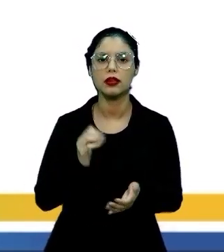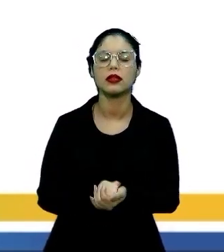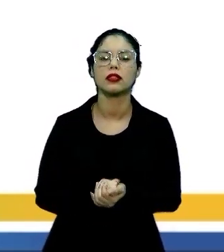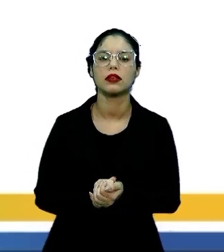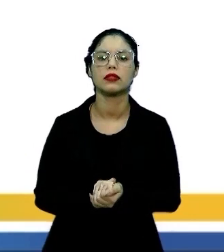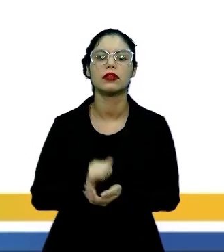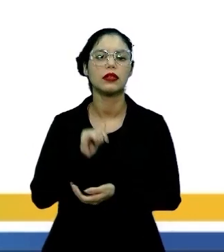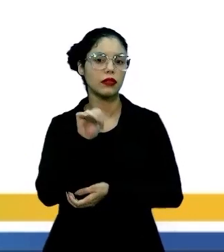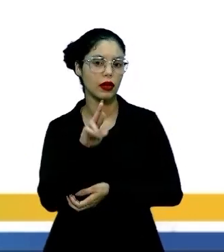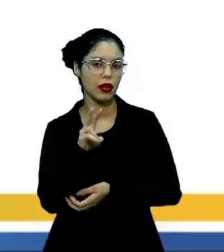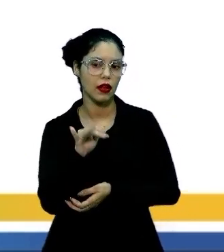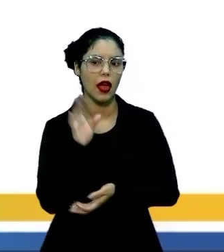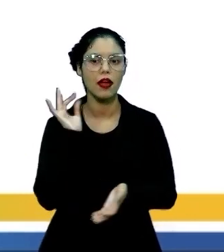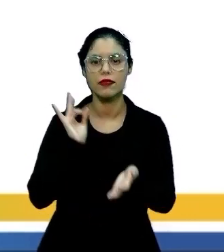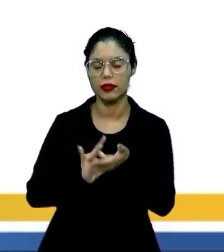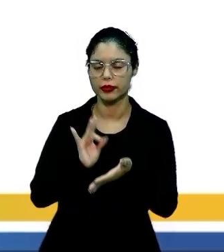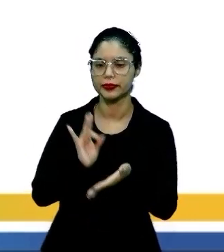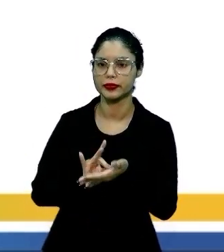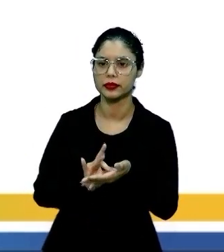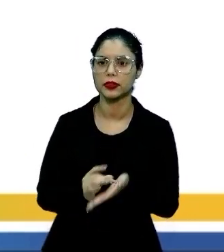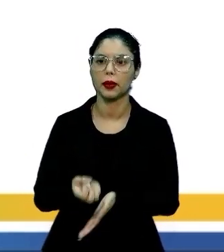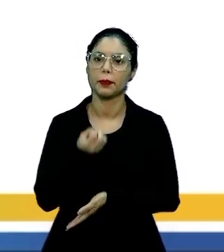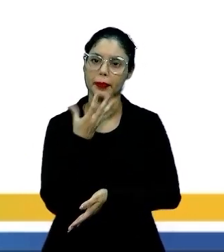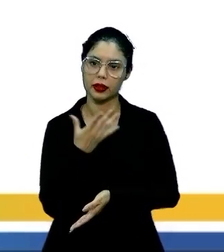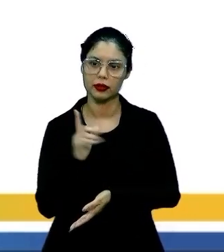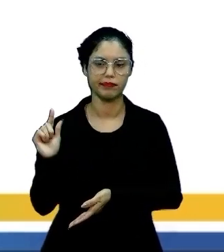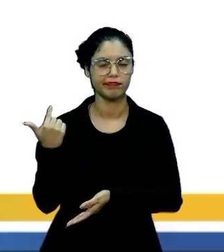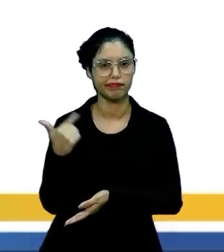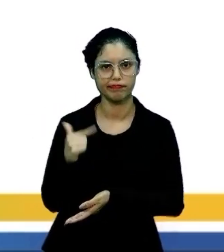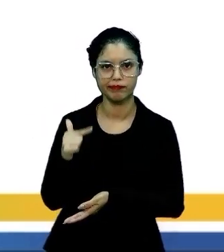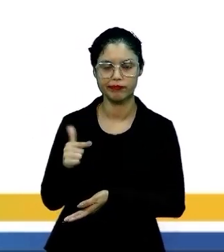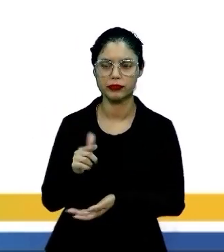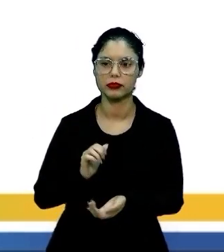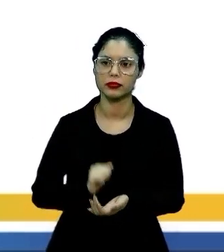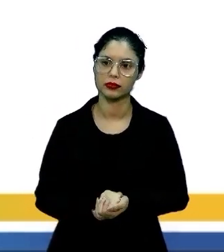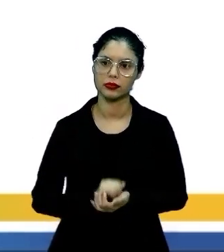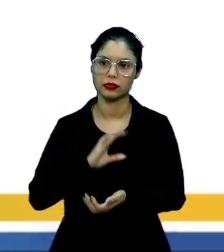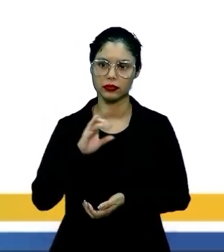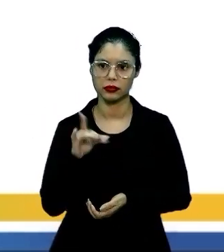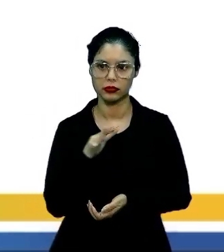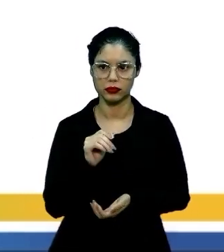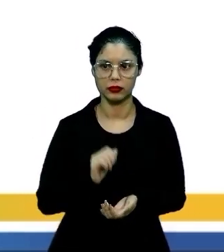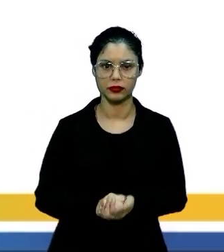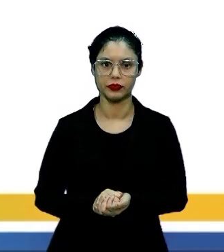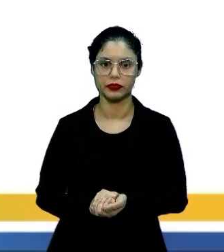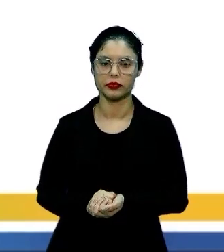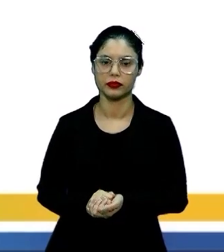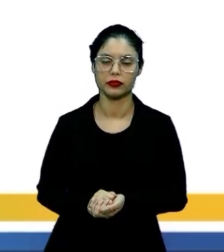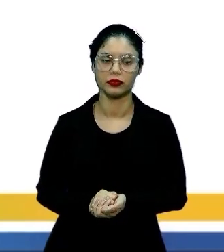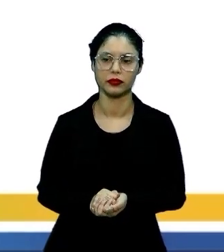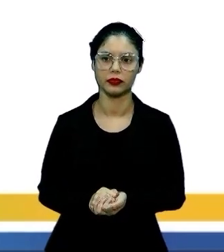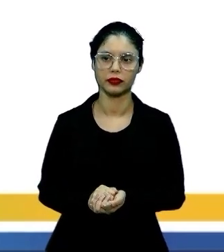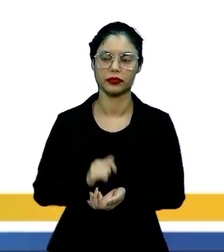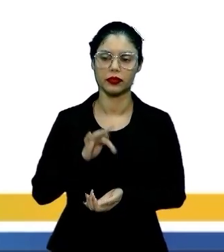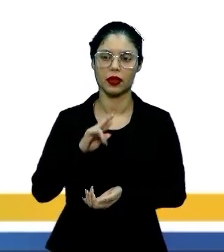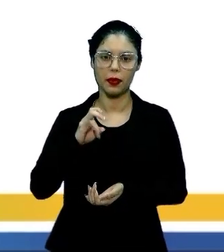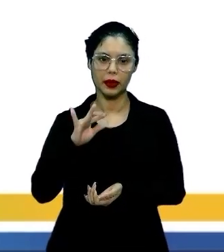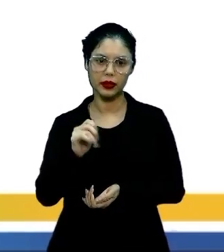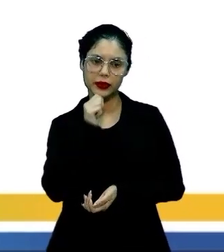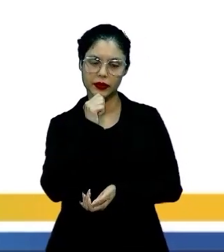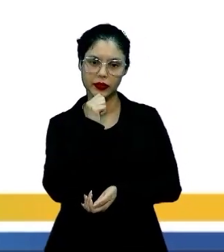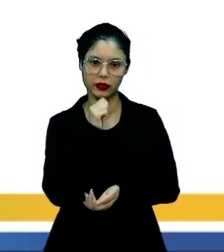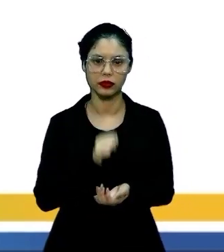reputação da avareza. Verdade é que o benefício não caíra no chão. A irmandade